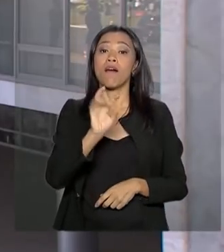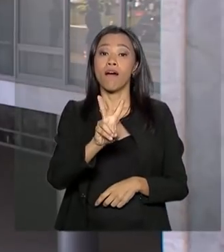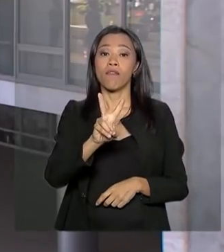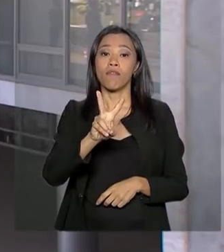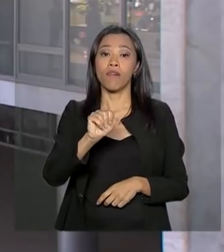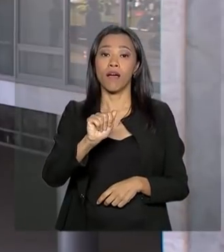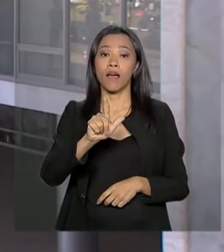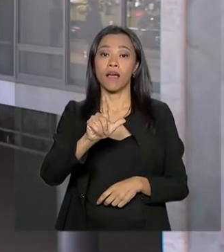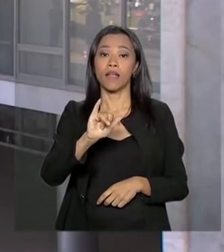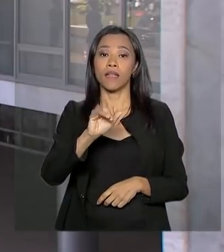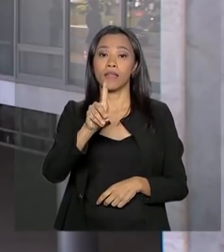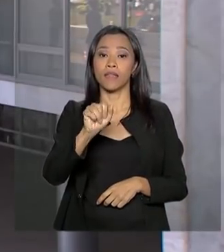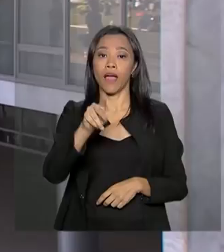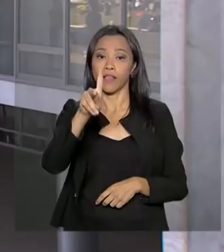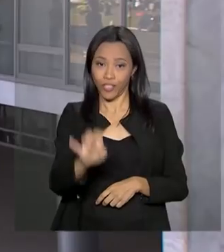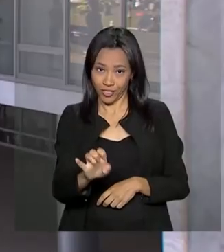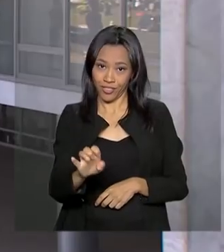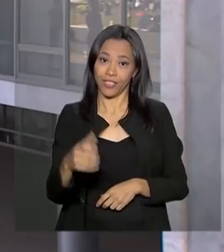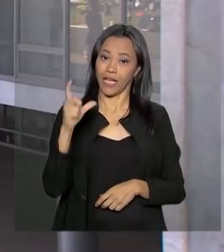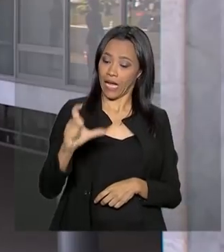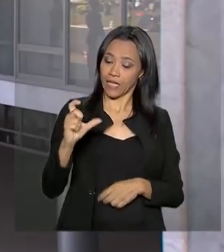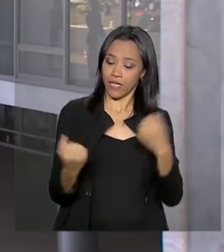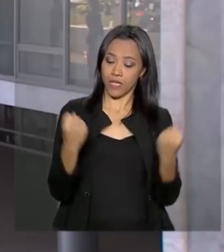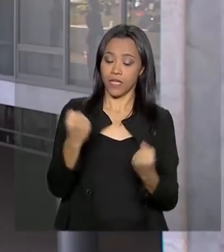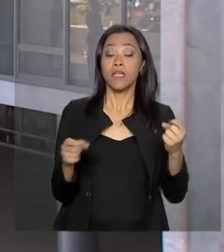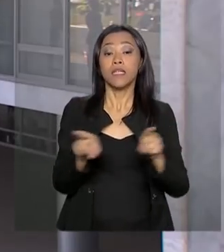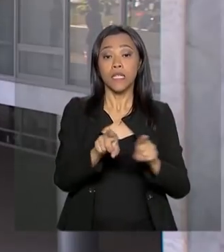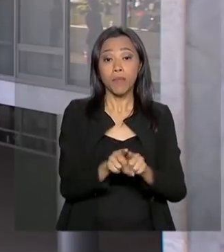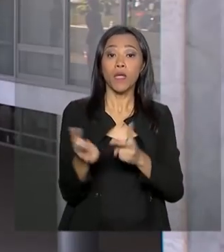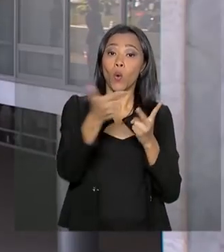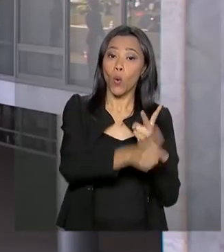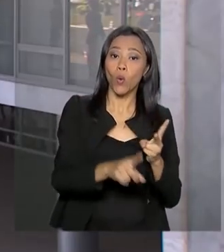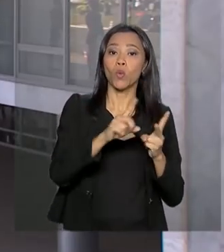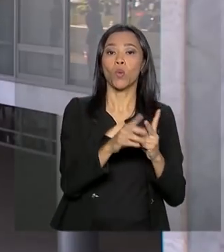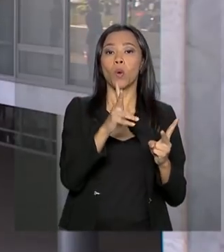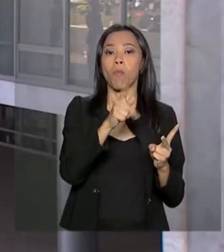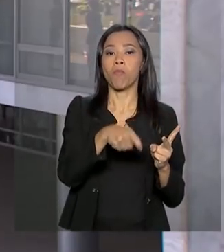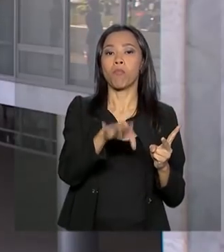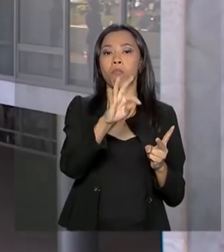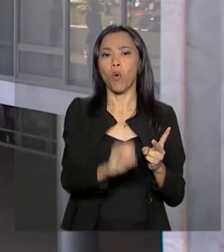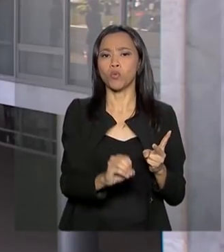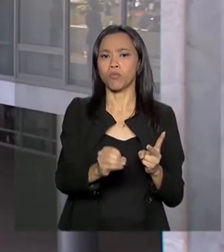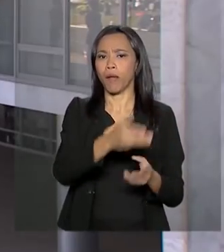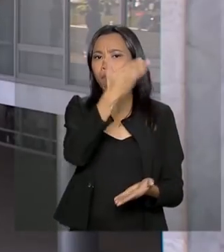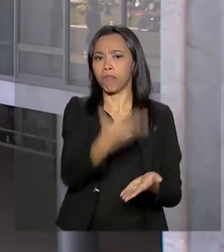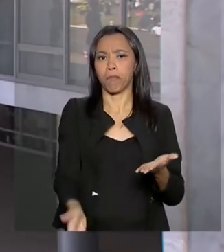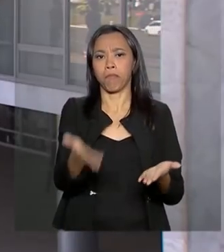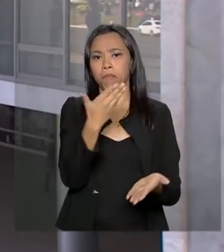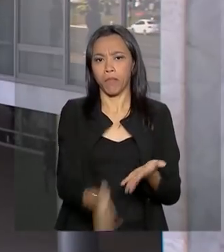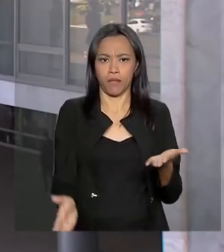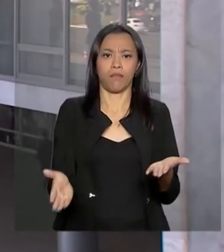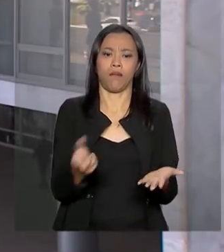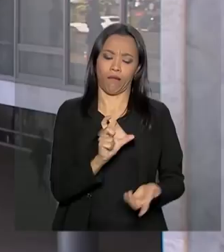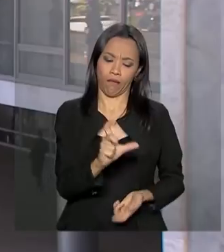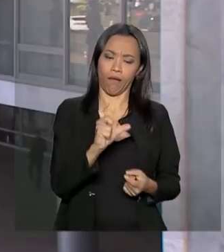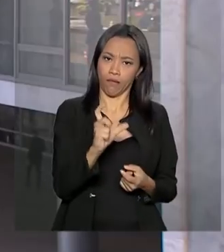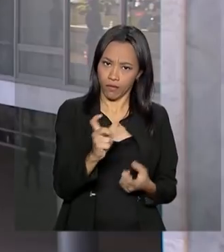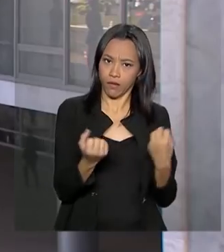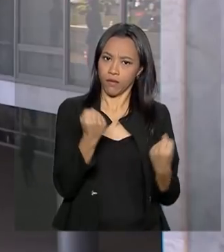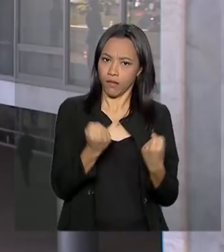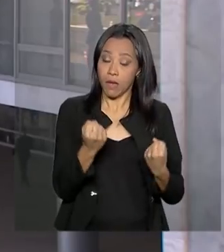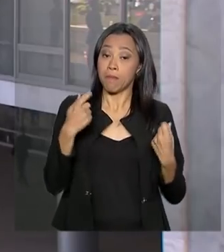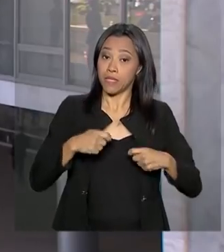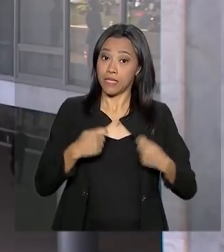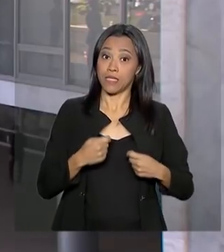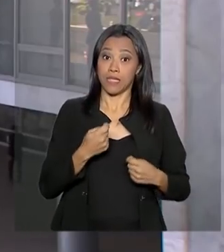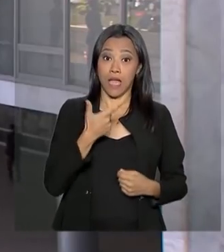Habilitação. Outra mudança está no número de pontos necessários para que o motorista perca a carteira. Atualmente, é necessário ter